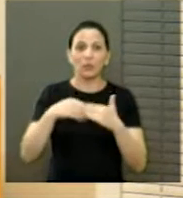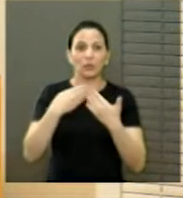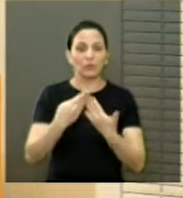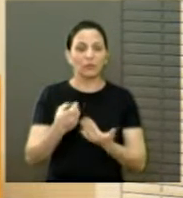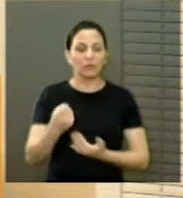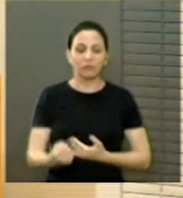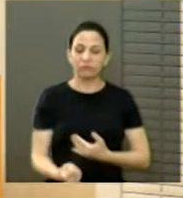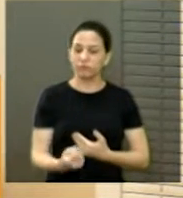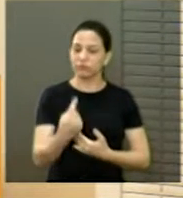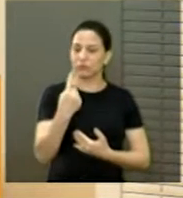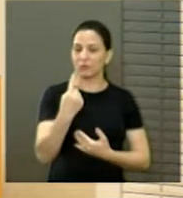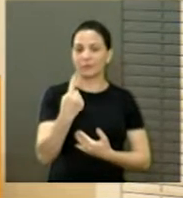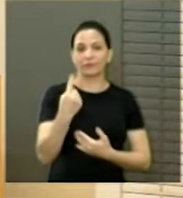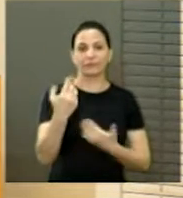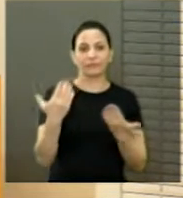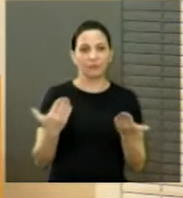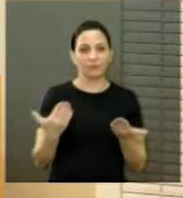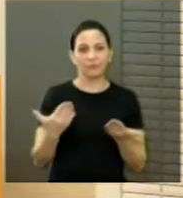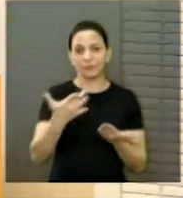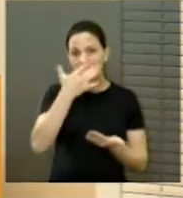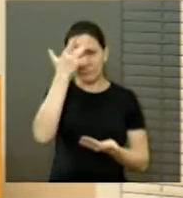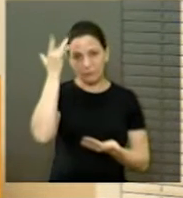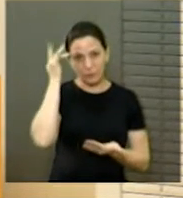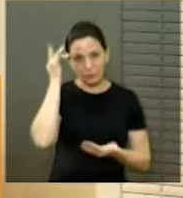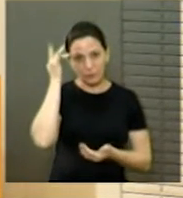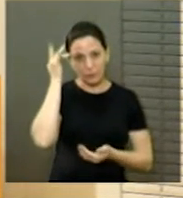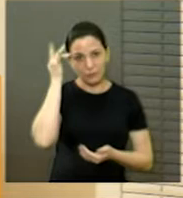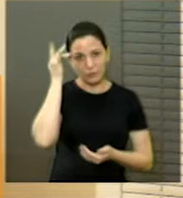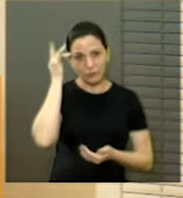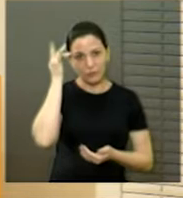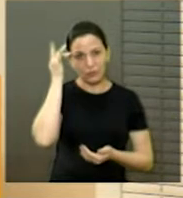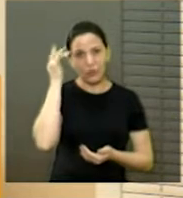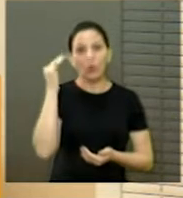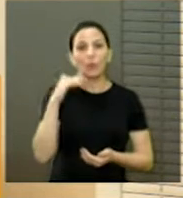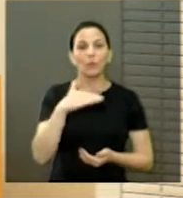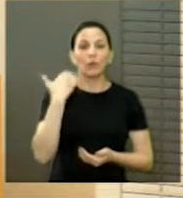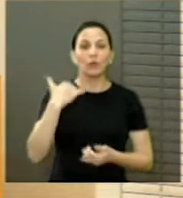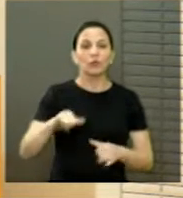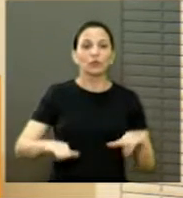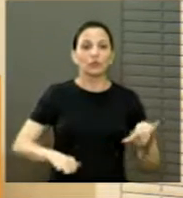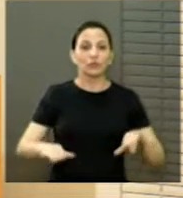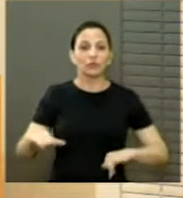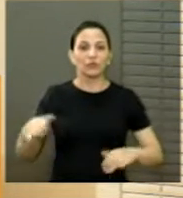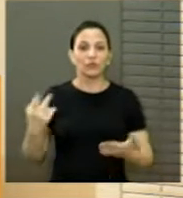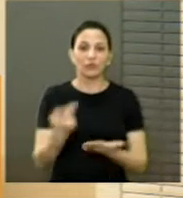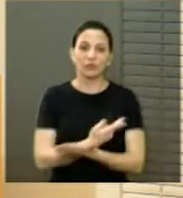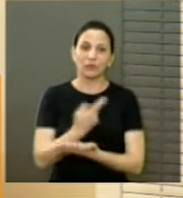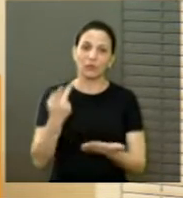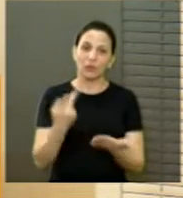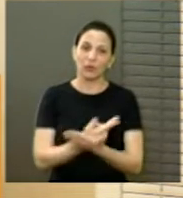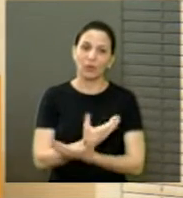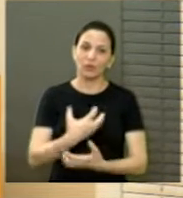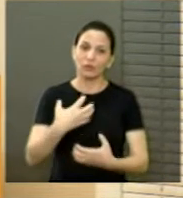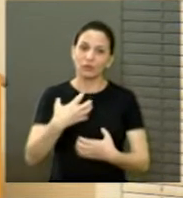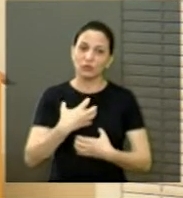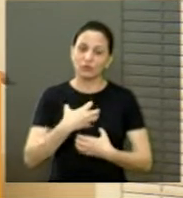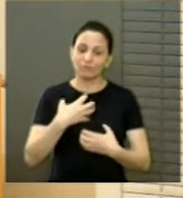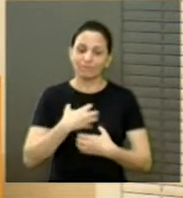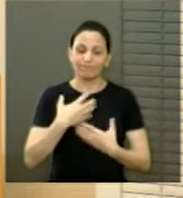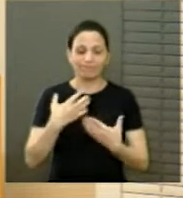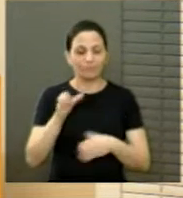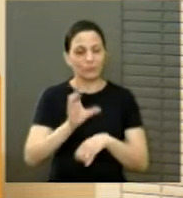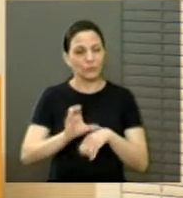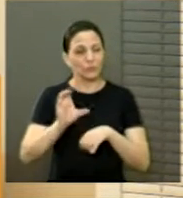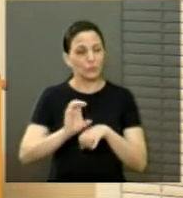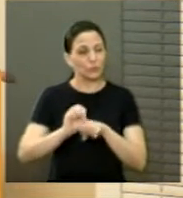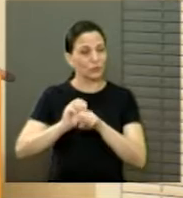um absurdo. Já tem tanta gente morrendo e sofrendo por erros do jeito que está, e você imagina alguém fazer curso